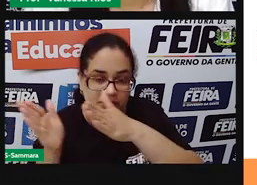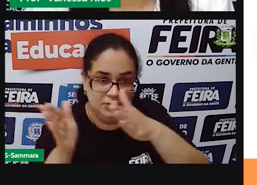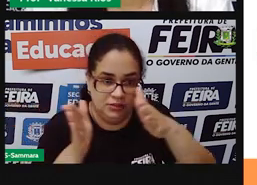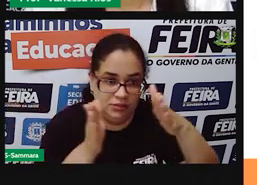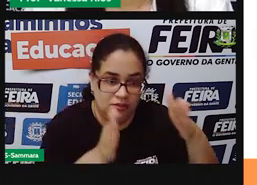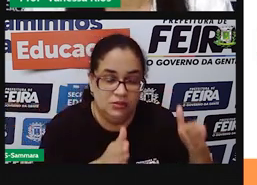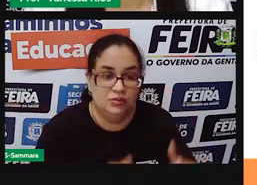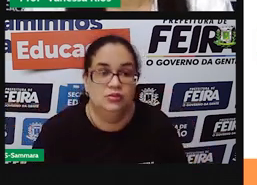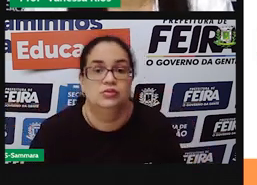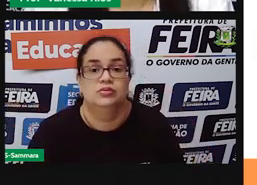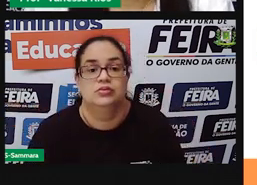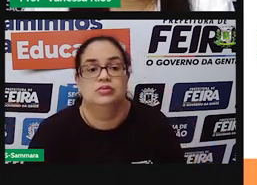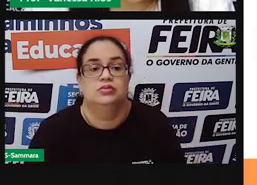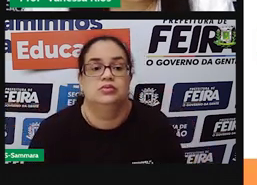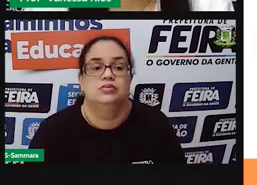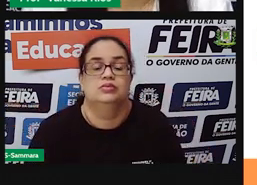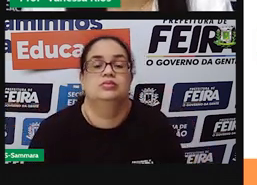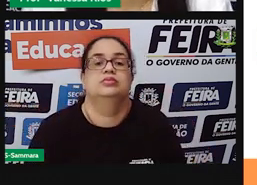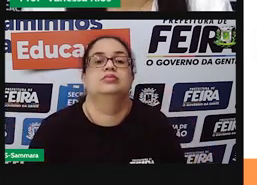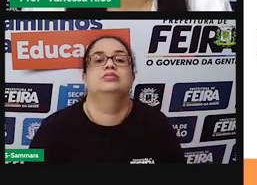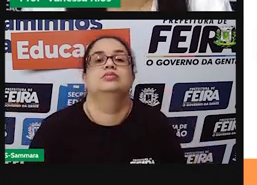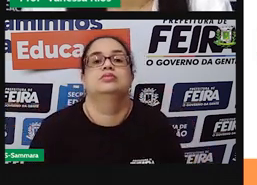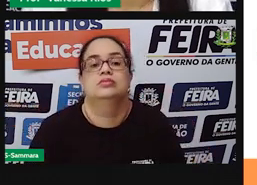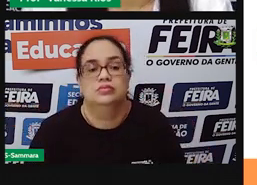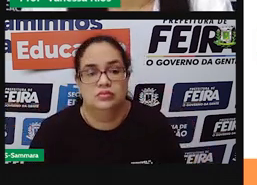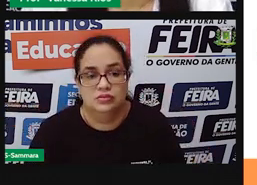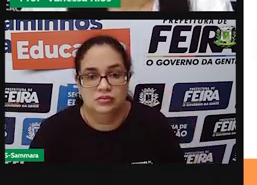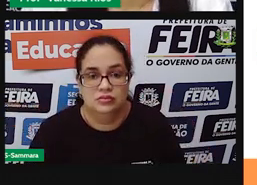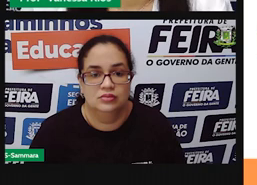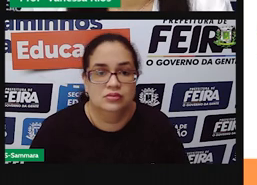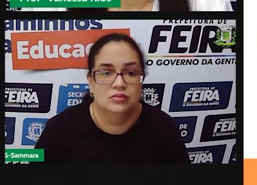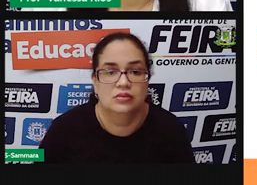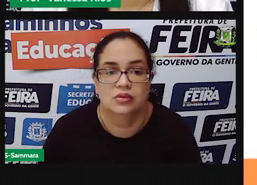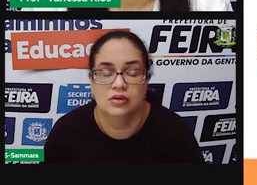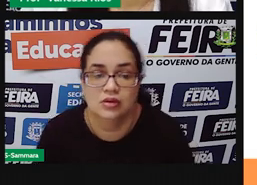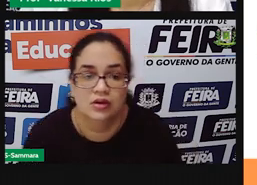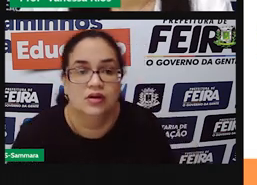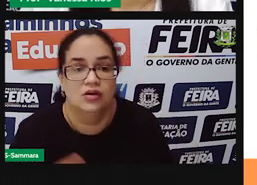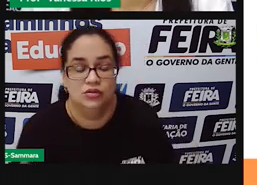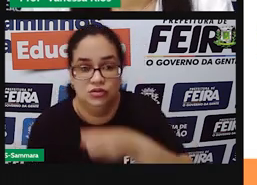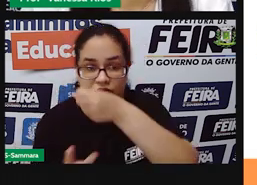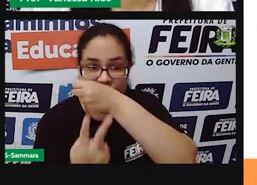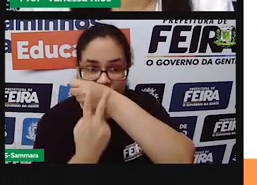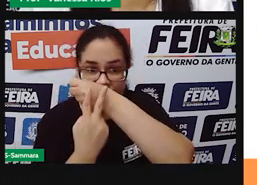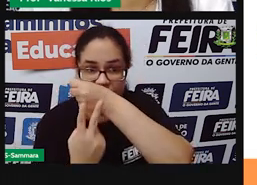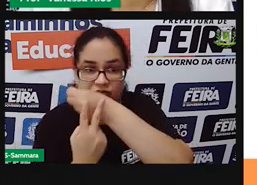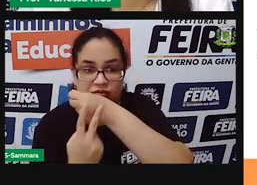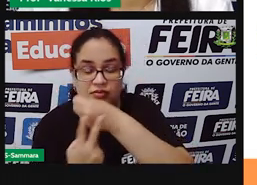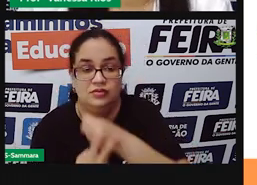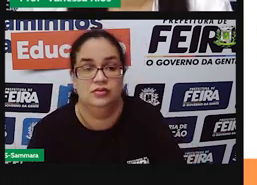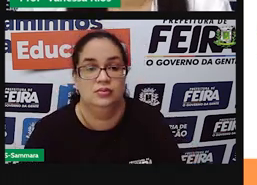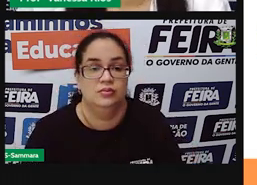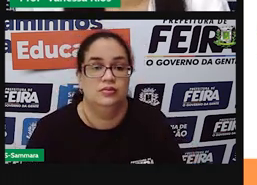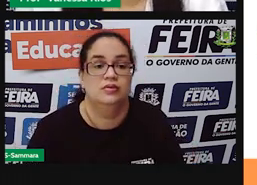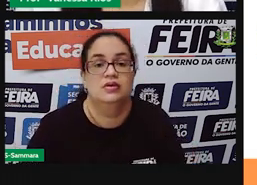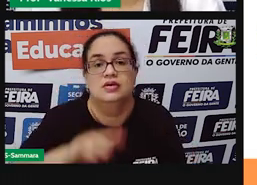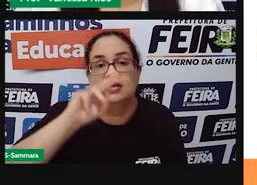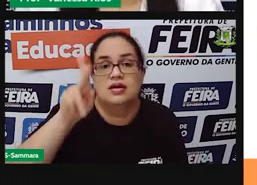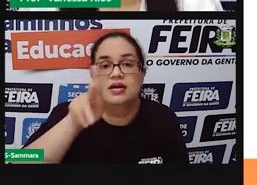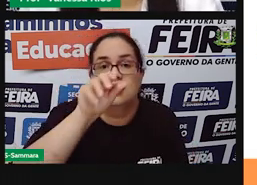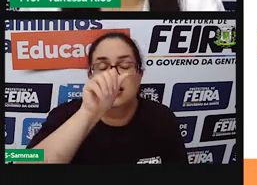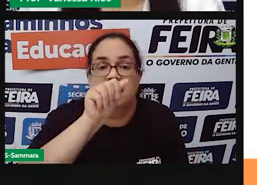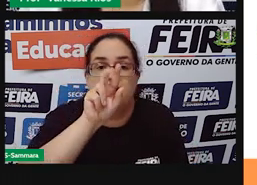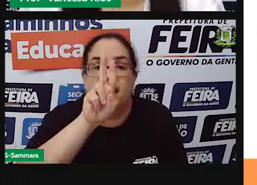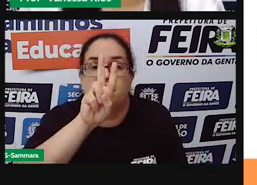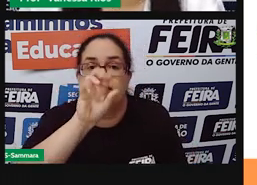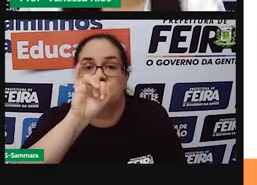estivessem sendo conjugados. Vai permanecer o mesmo. Aí a gente vai para outro verbo encontrado na música, ó. Havia.